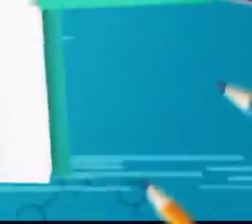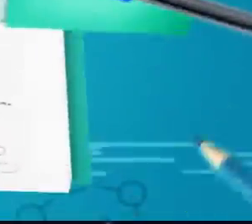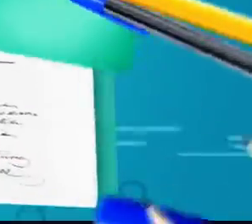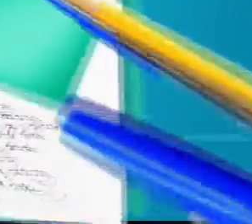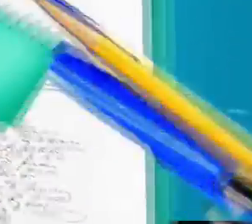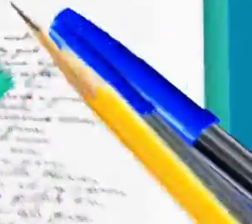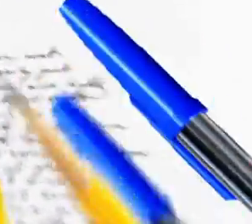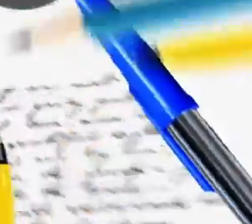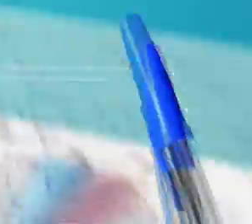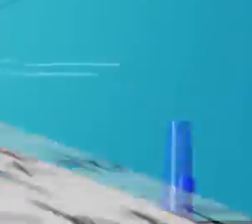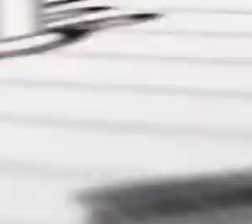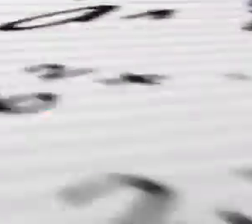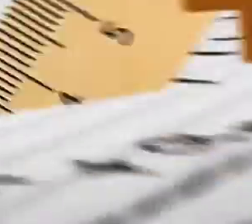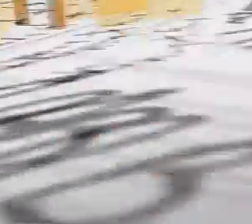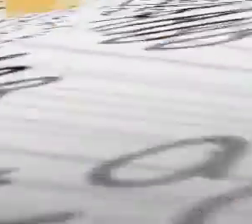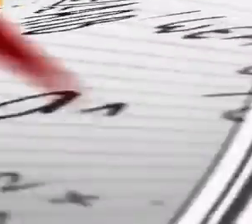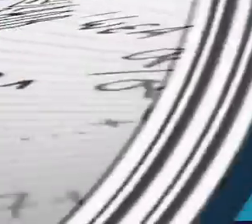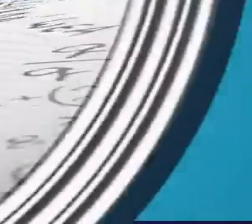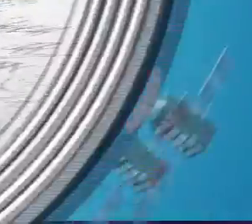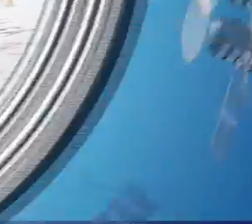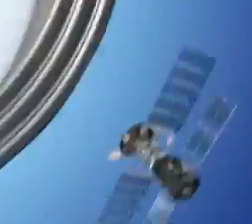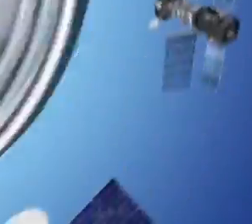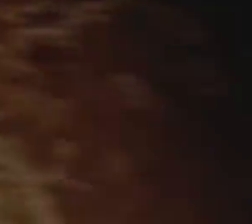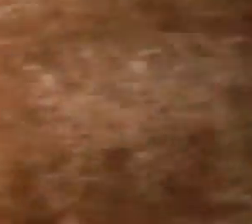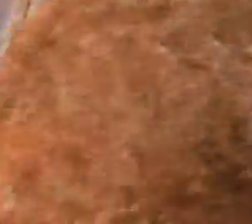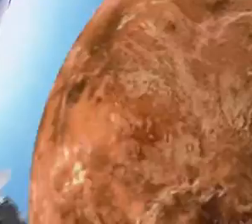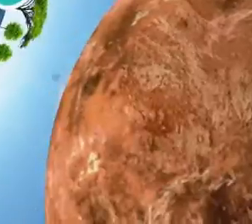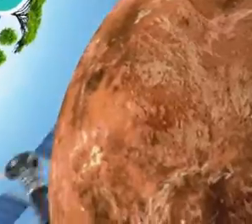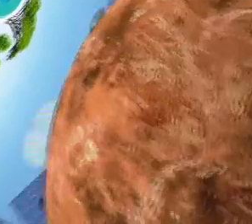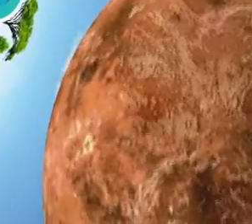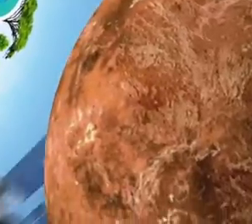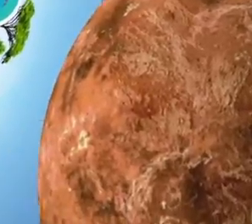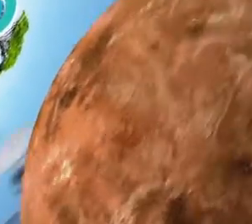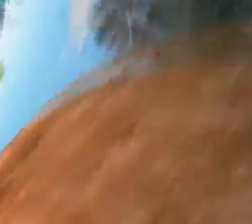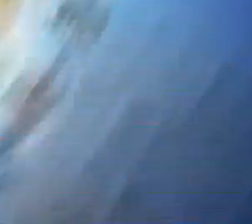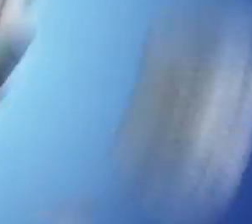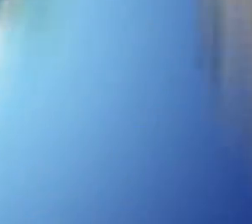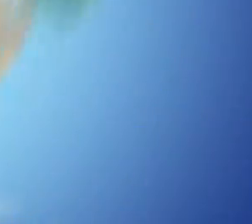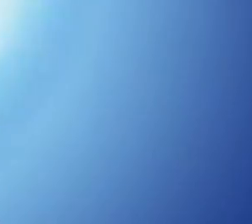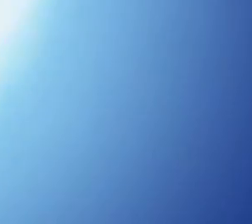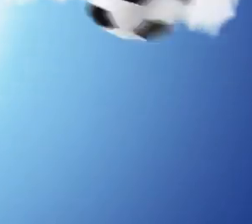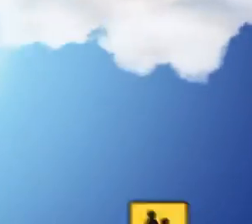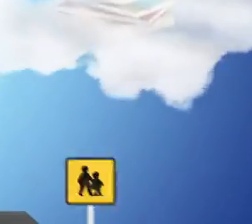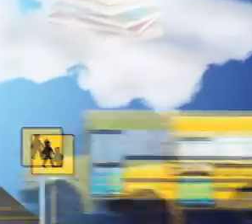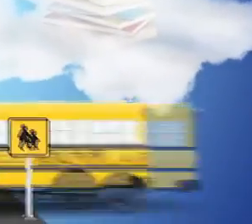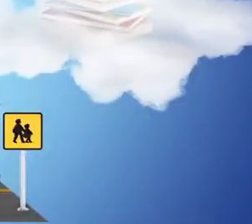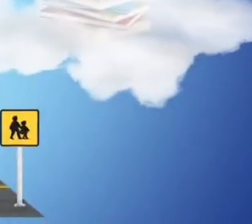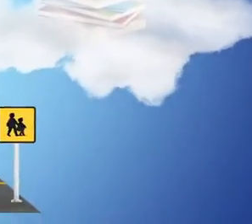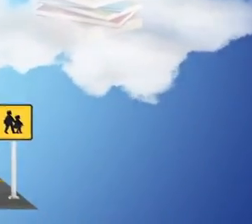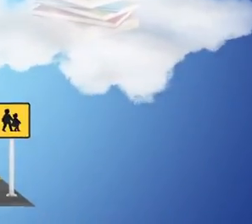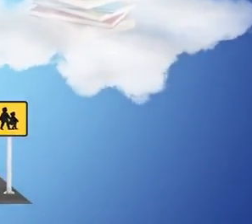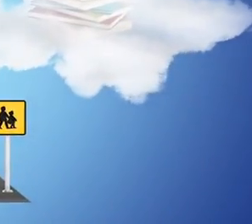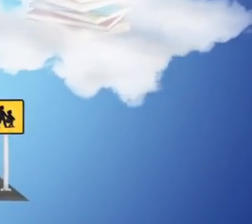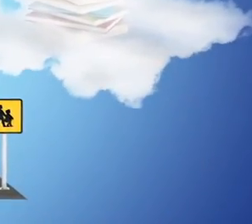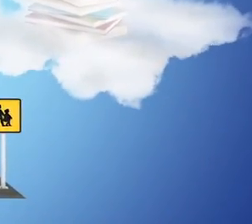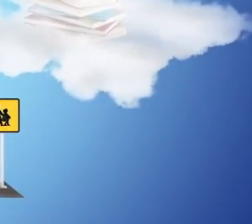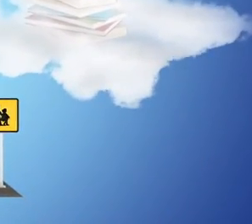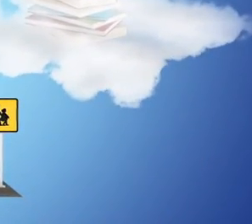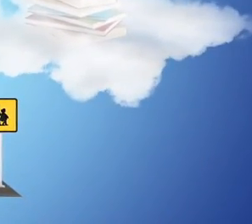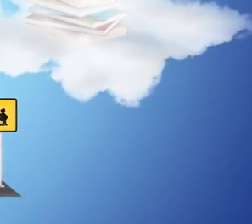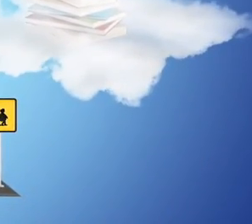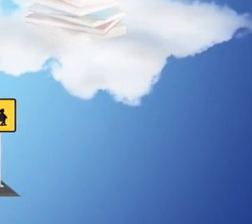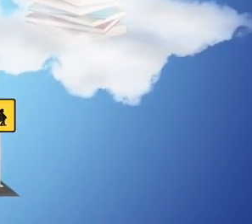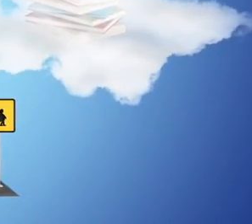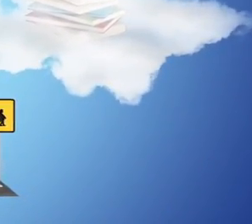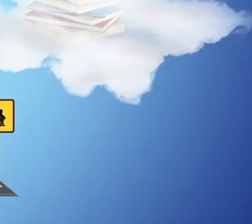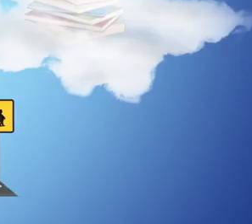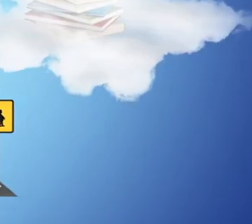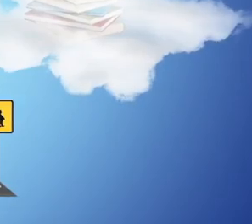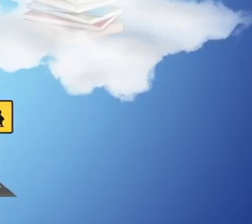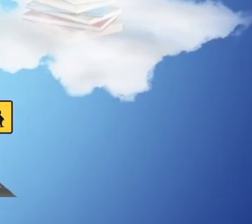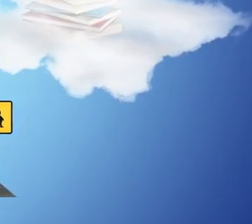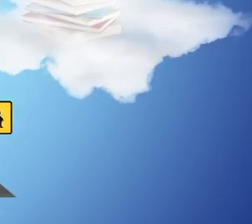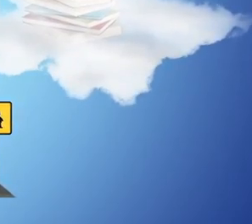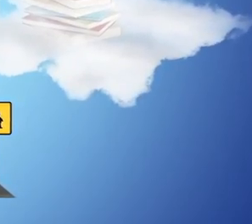tchau!